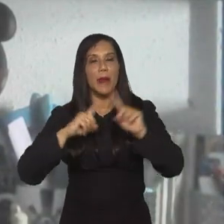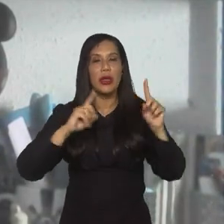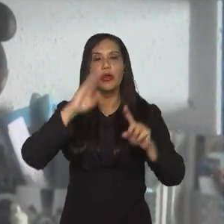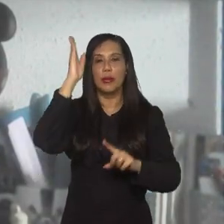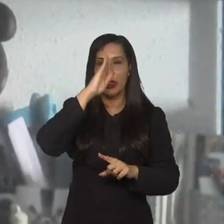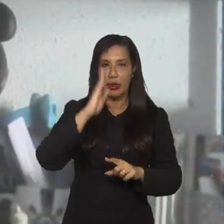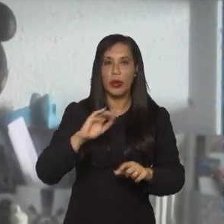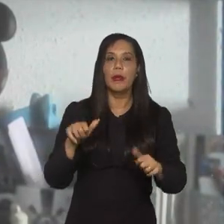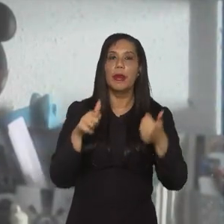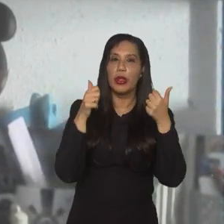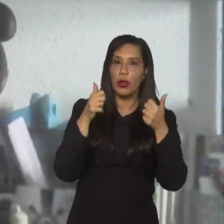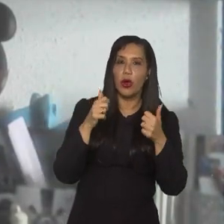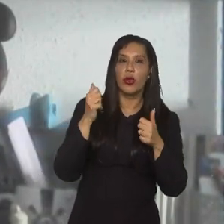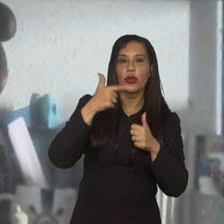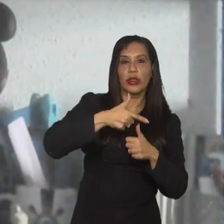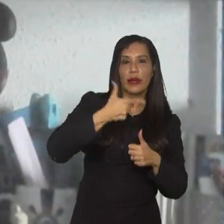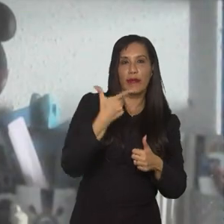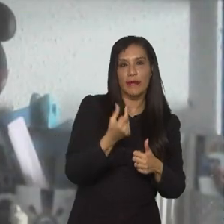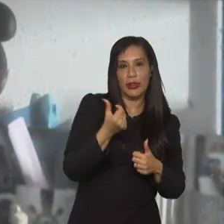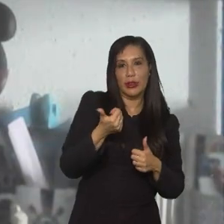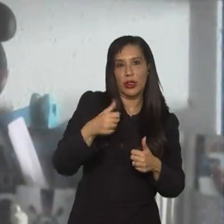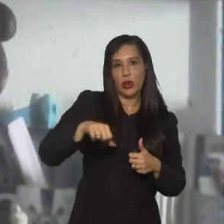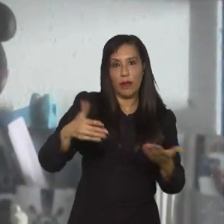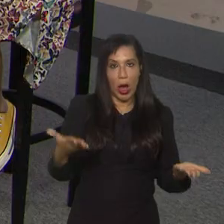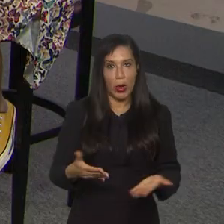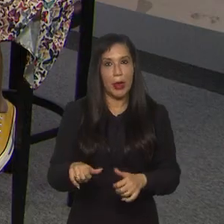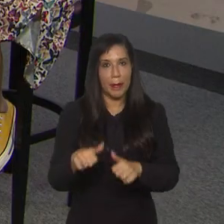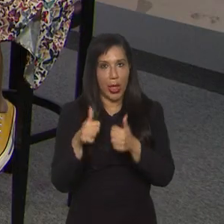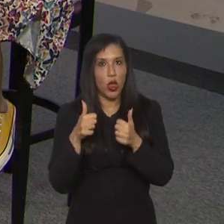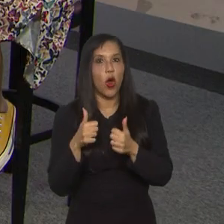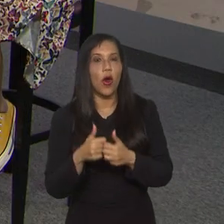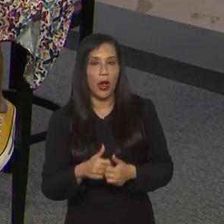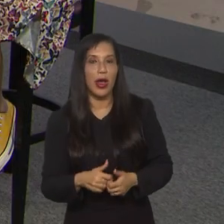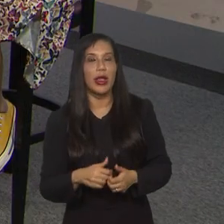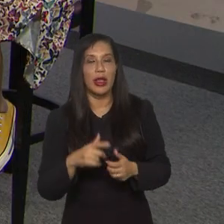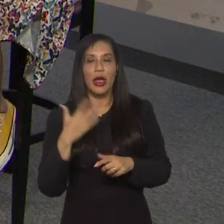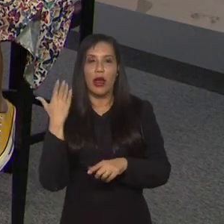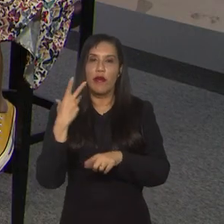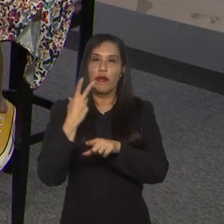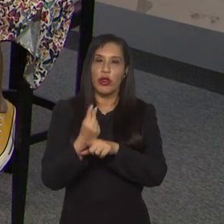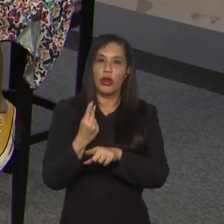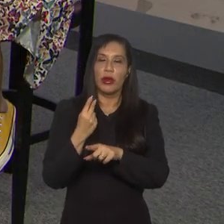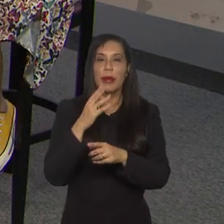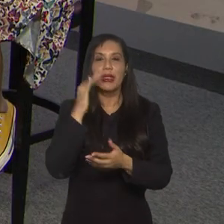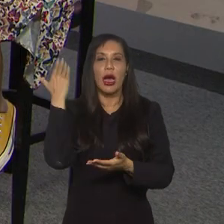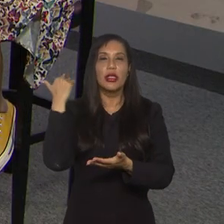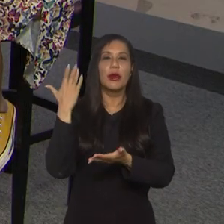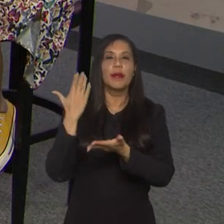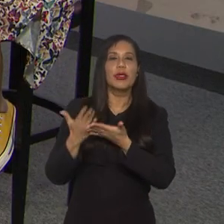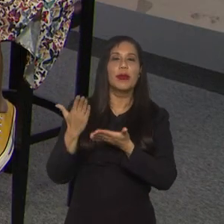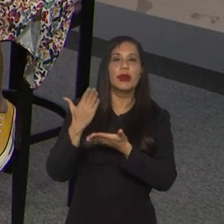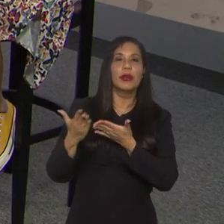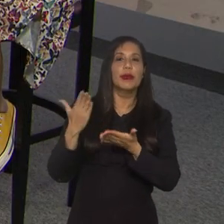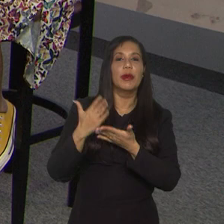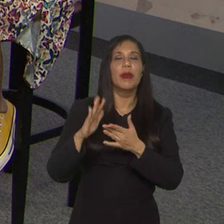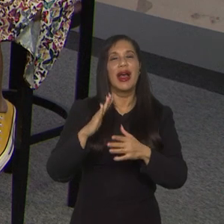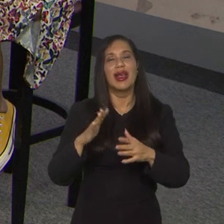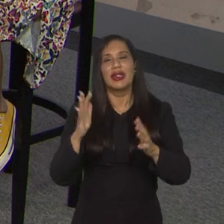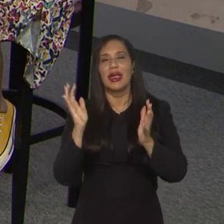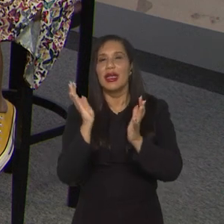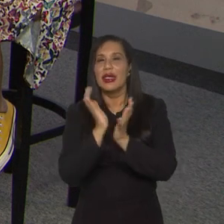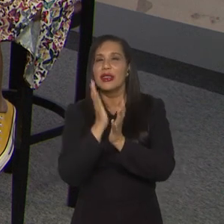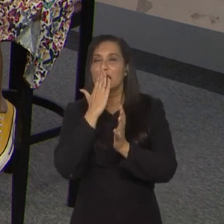Brasil chega muito melhor do que chegou em 2019, muito melhor. A gente vinha de muitas vitórias, muitas derrotas com o Vadão, equipe completamente